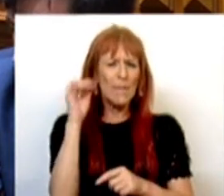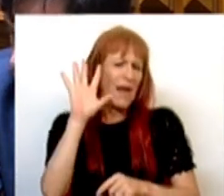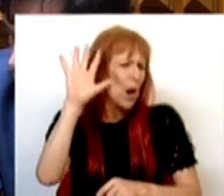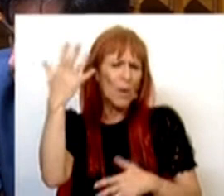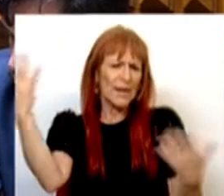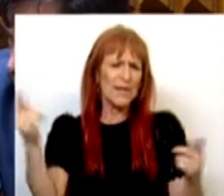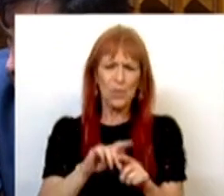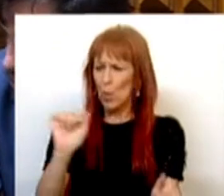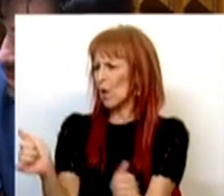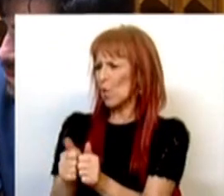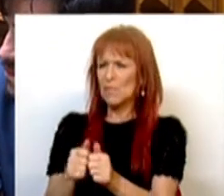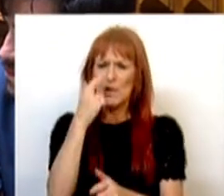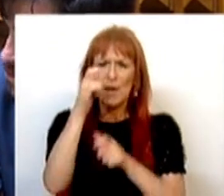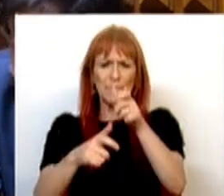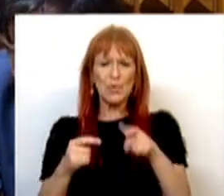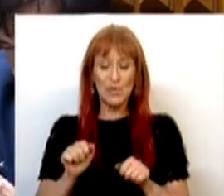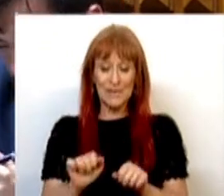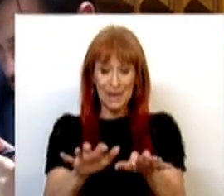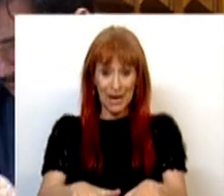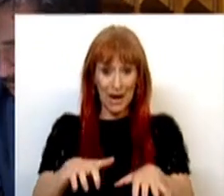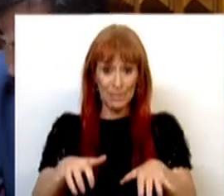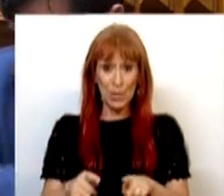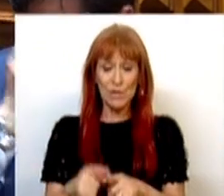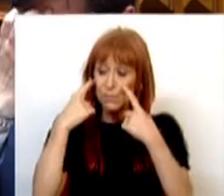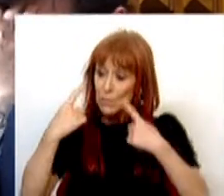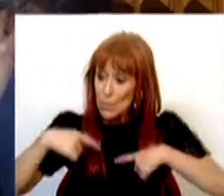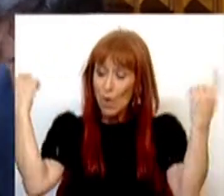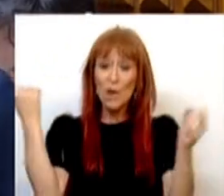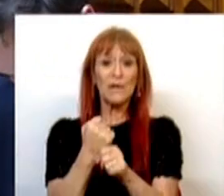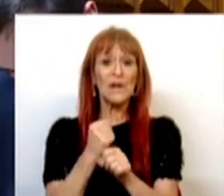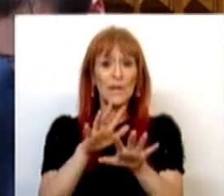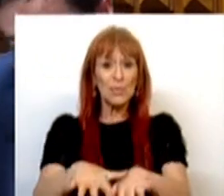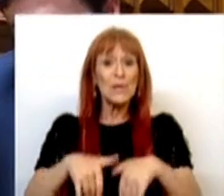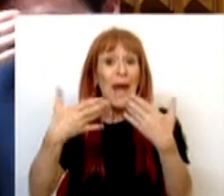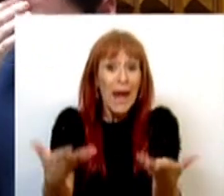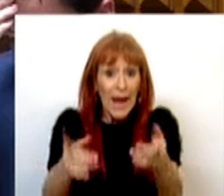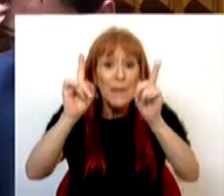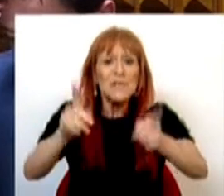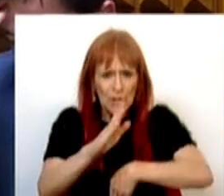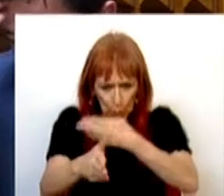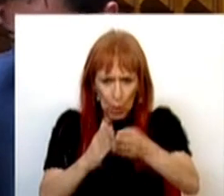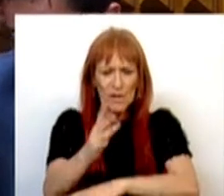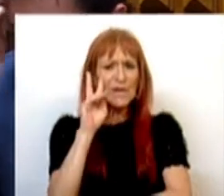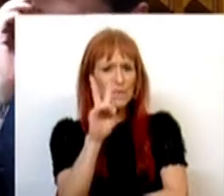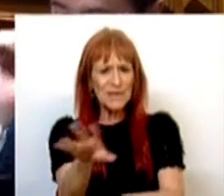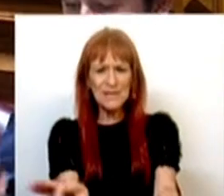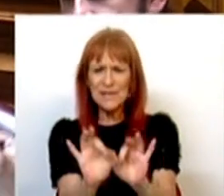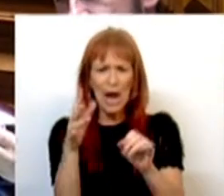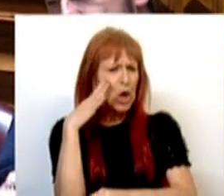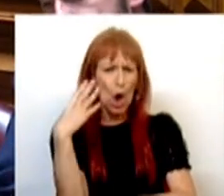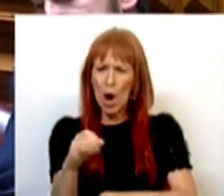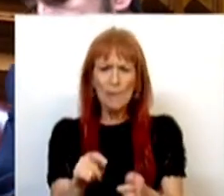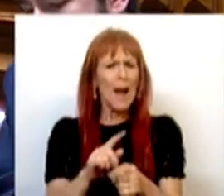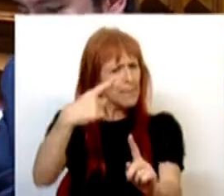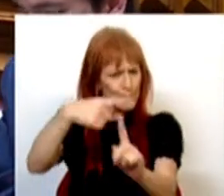acontece, o acompanhamento de cidadãos nesta Câmara para divulgar a atividade do Parlamento é e que deve continuar a ser encarada como normal